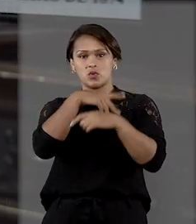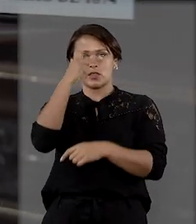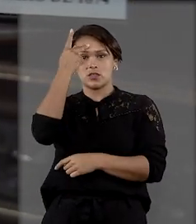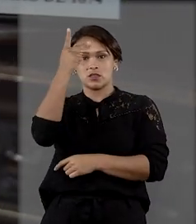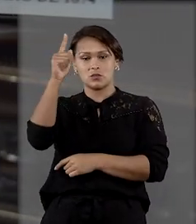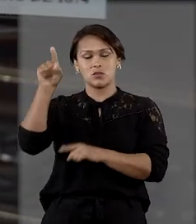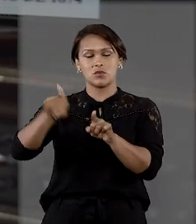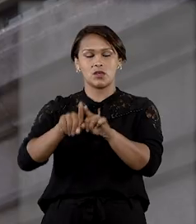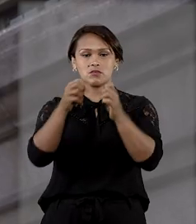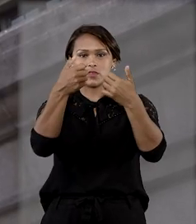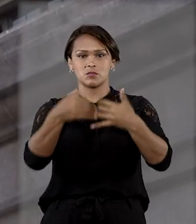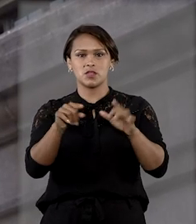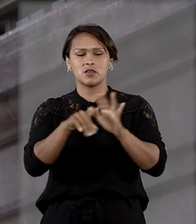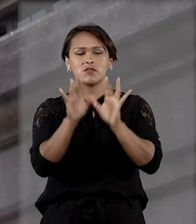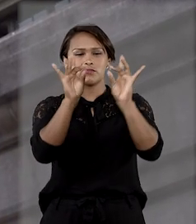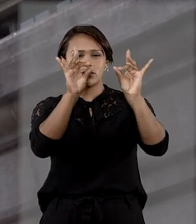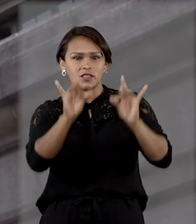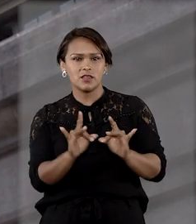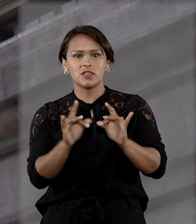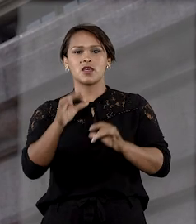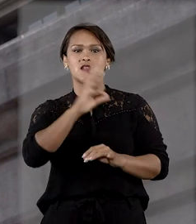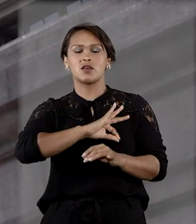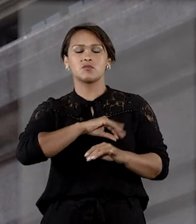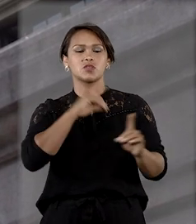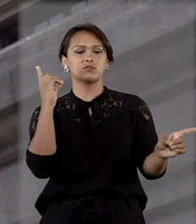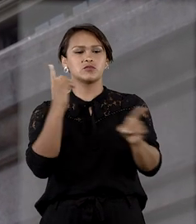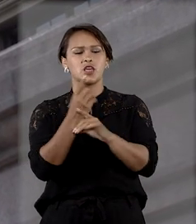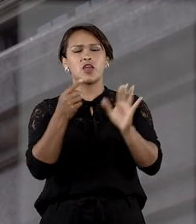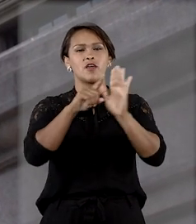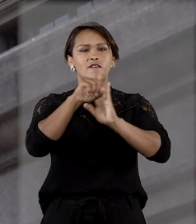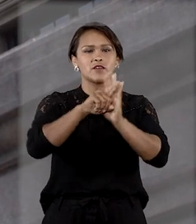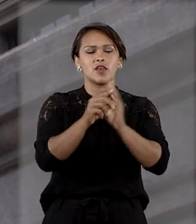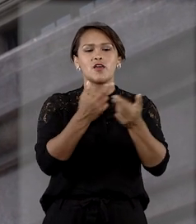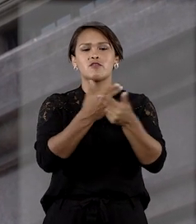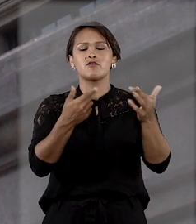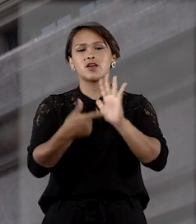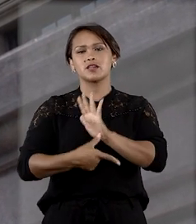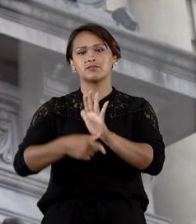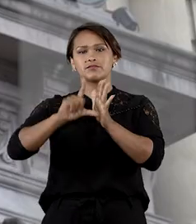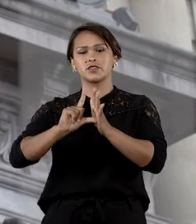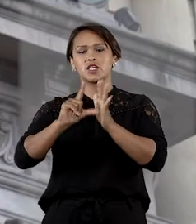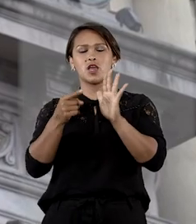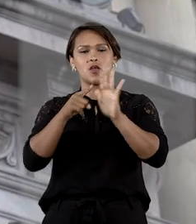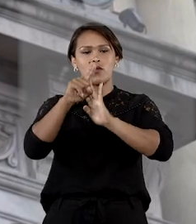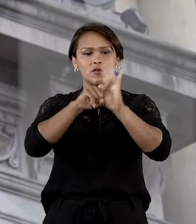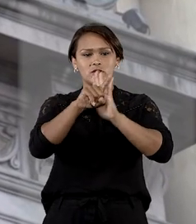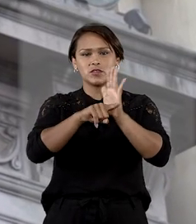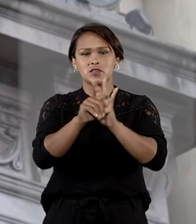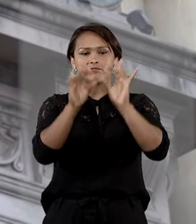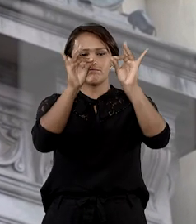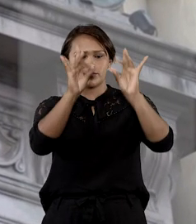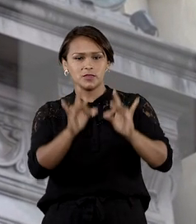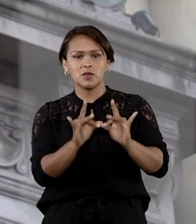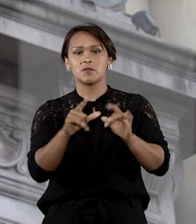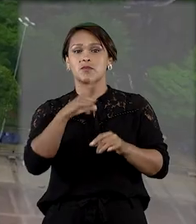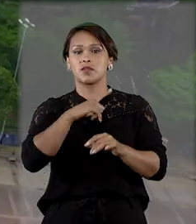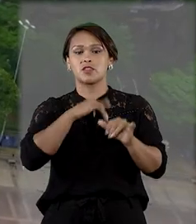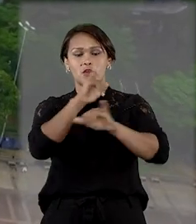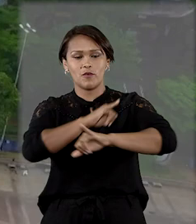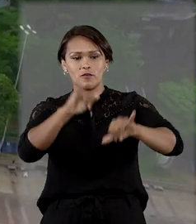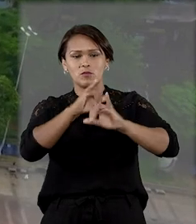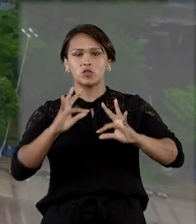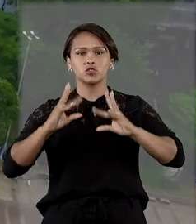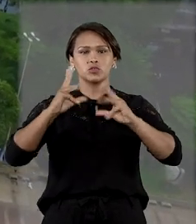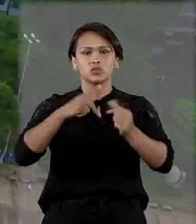o Tribunal de Justiça de São Paulo, foi detalhado que a polícia local realizou de forma preliminar uma investigação mínima para obter